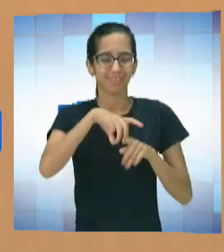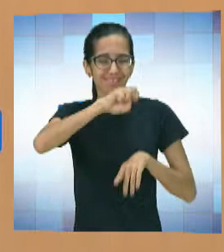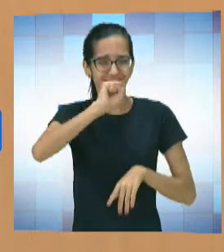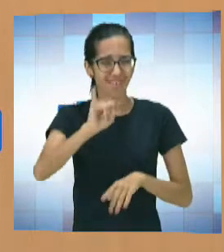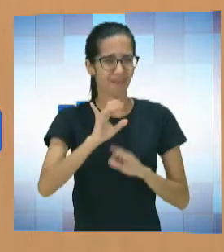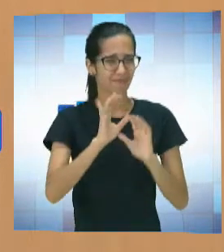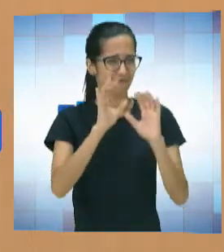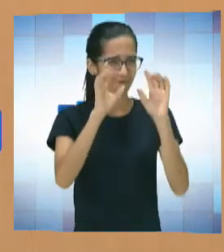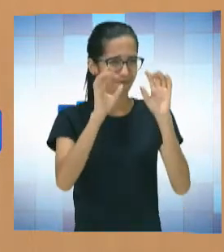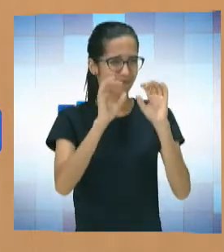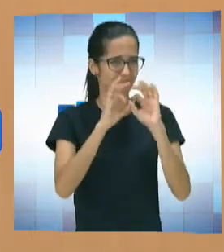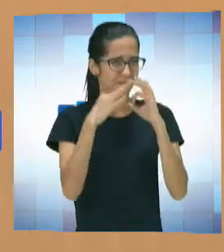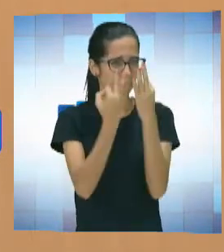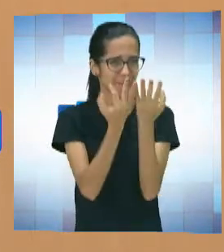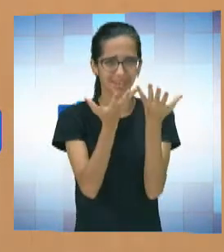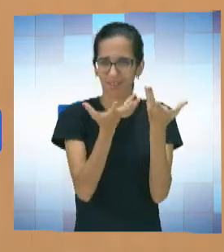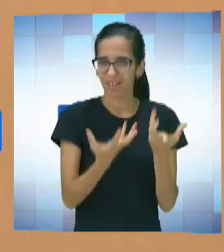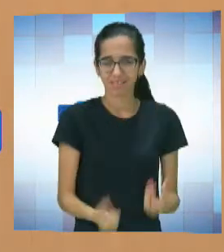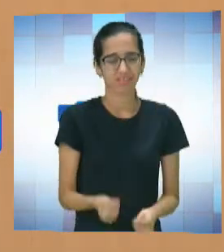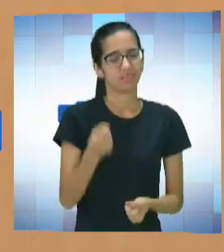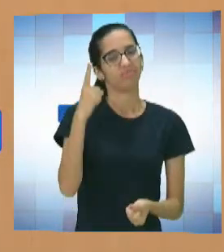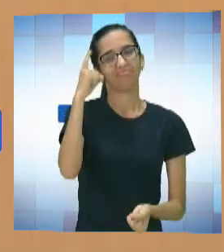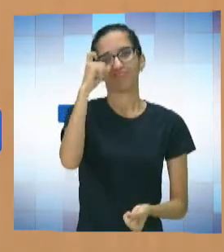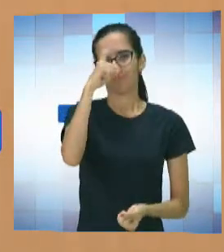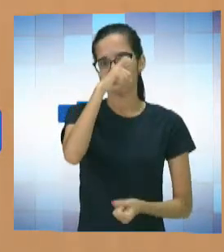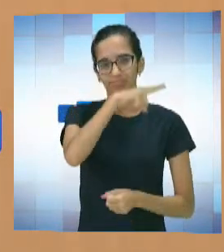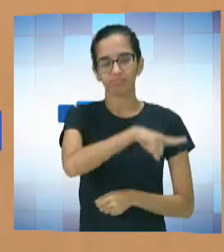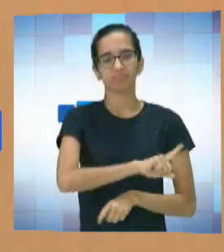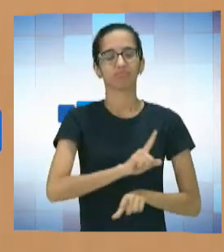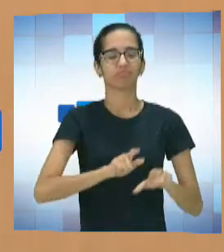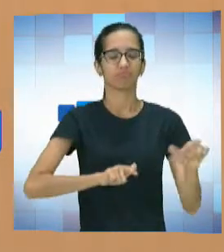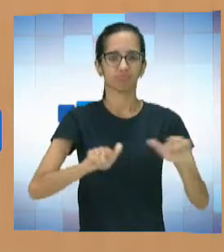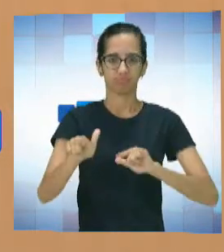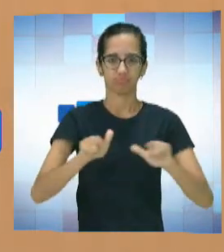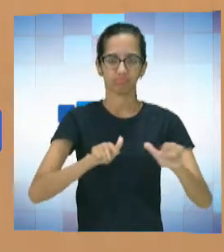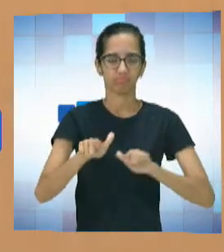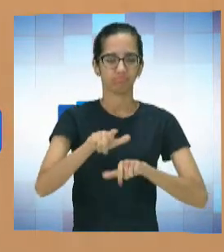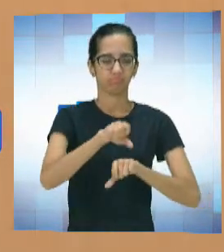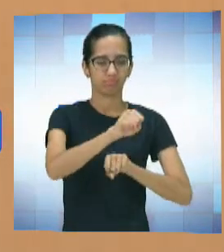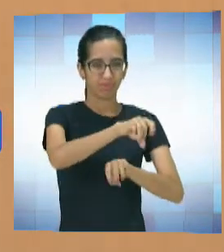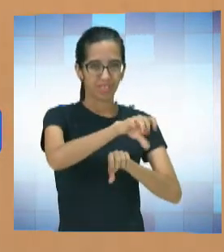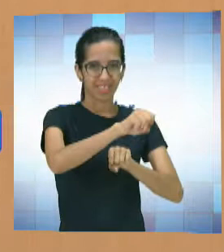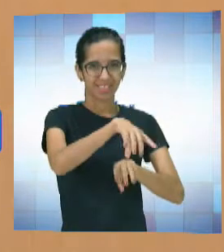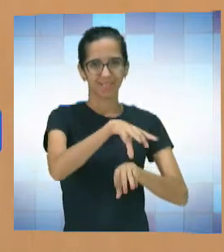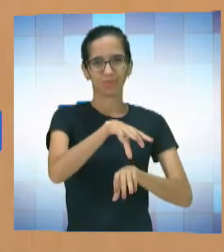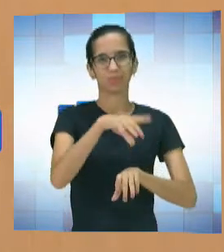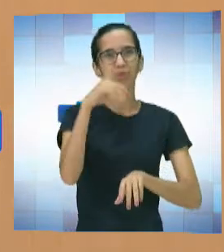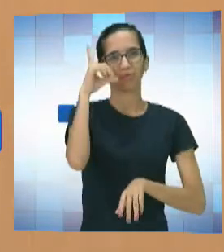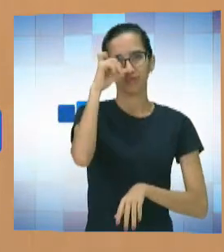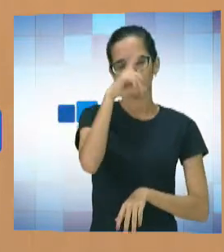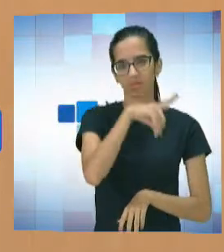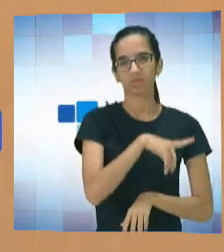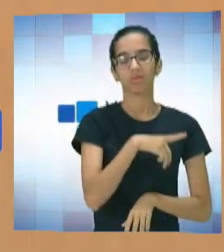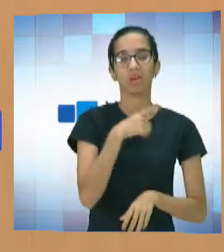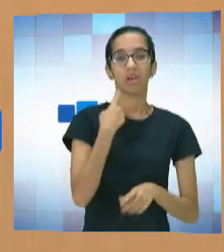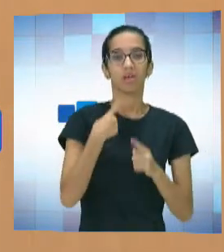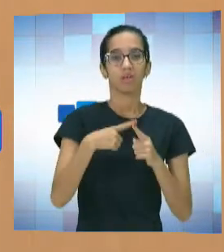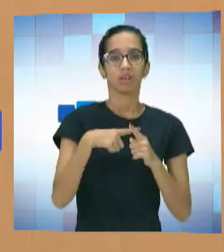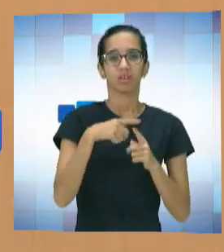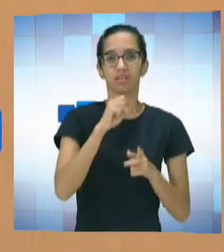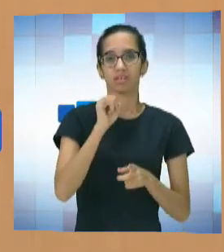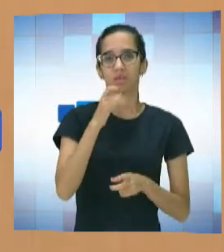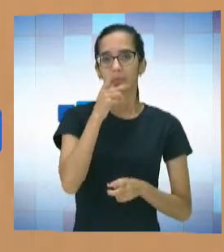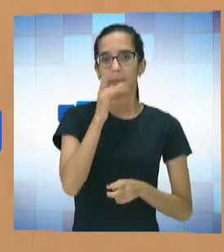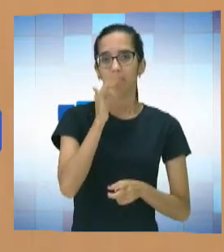Chico, fica difícil você trabalhar esse ensino com essa criança. Então, assim, quando o pai, ele recebe um